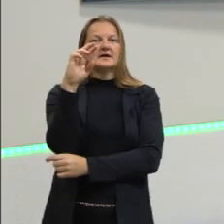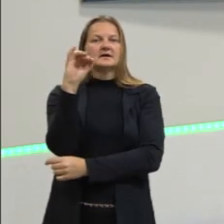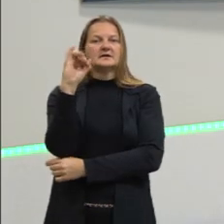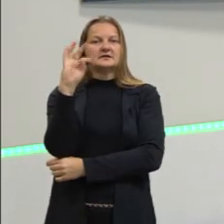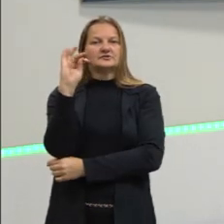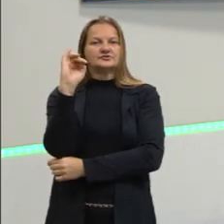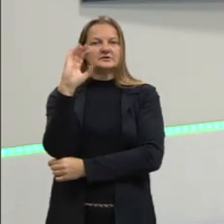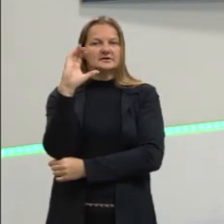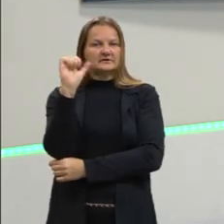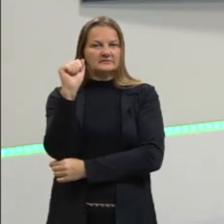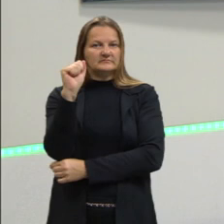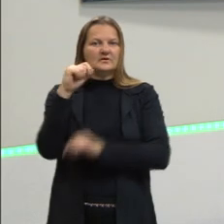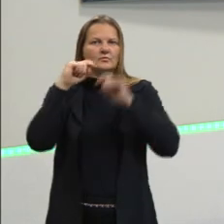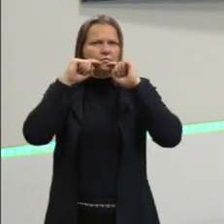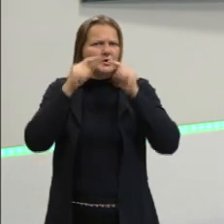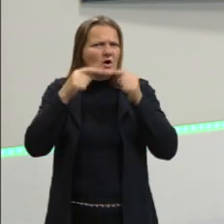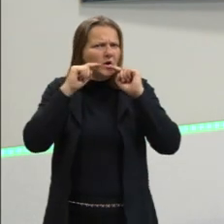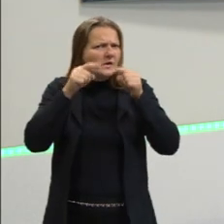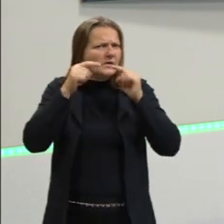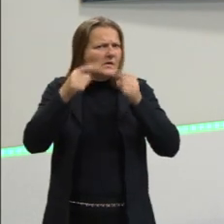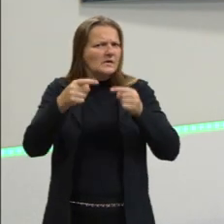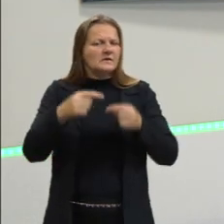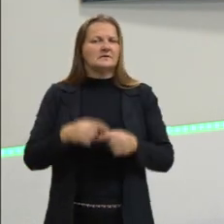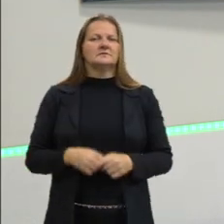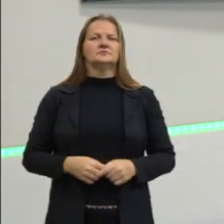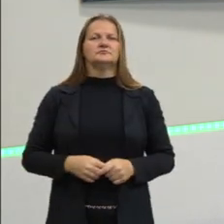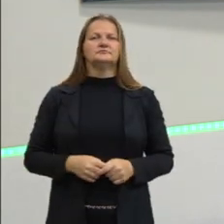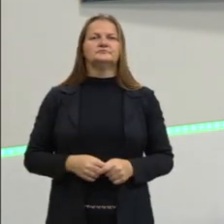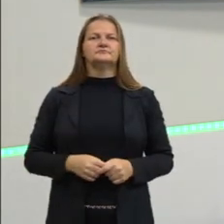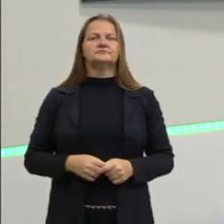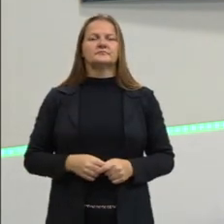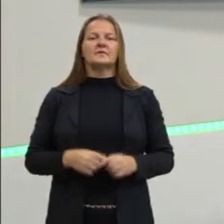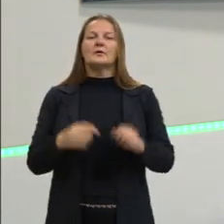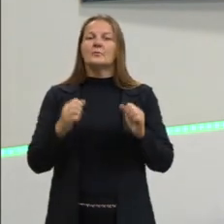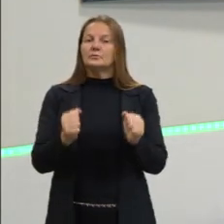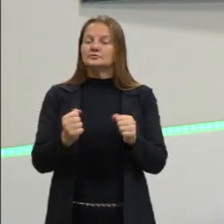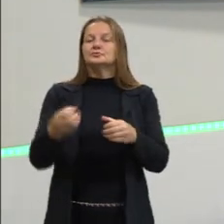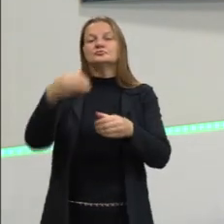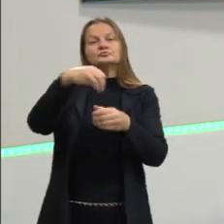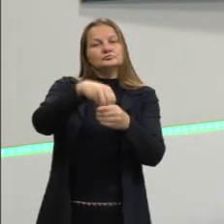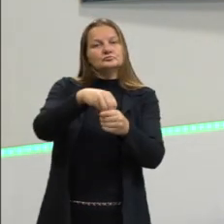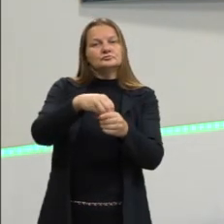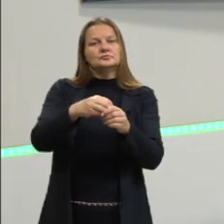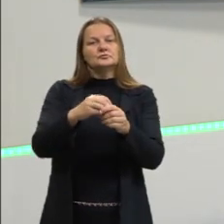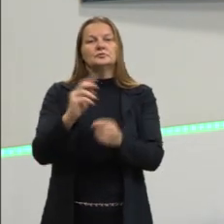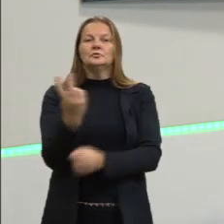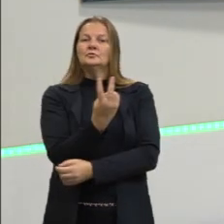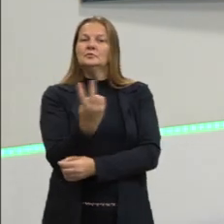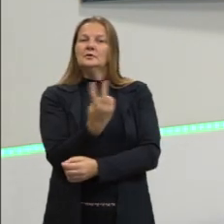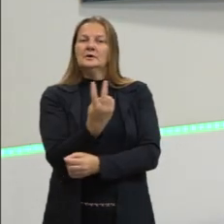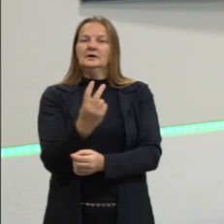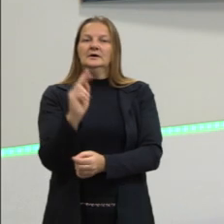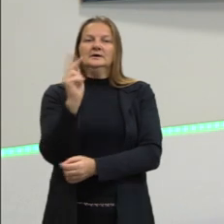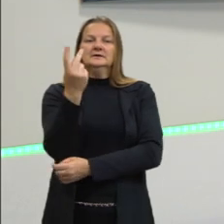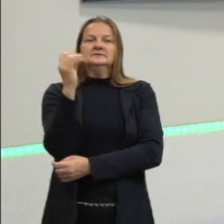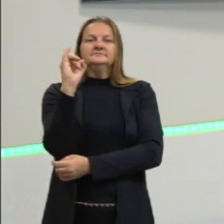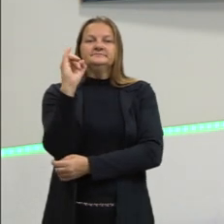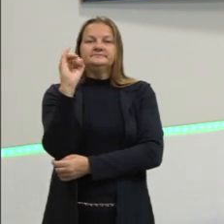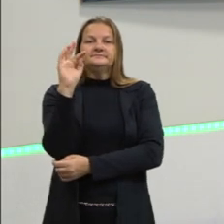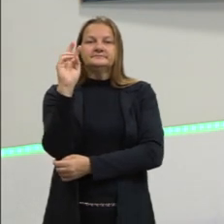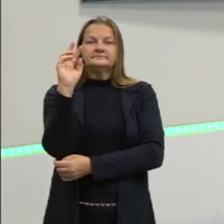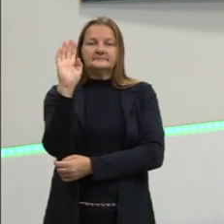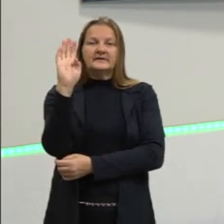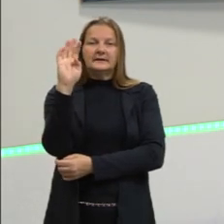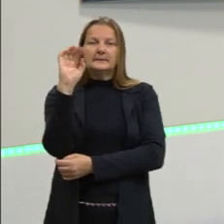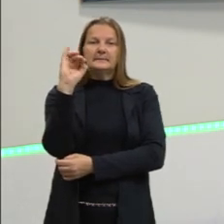poderia tranquilamente estar dentro do texto híbrido, porque ela traz as informações